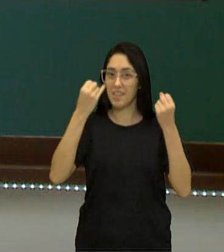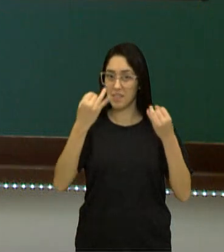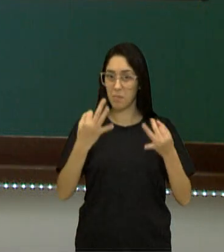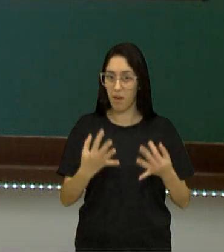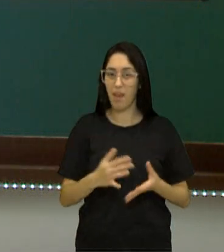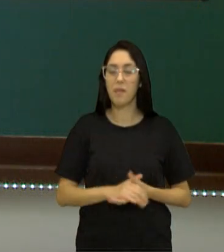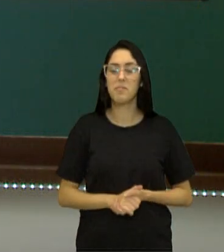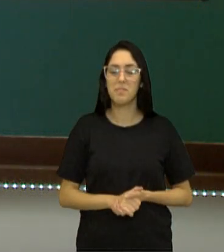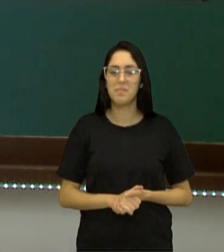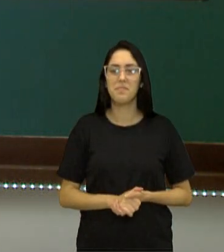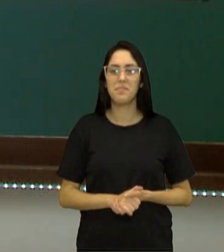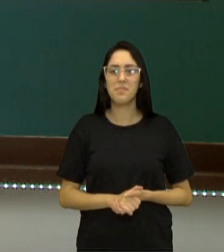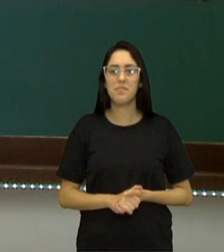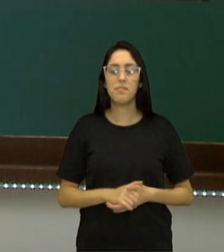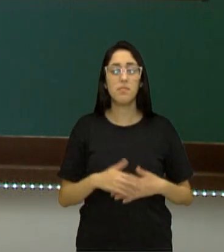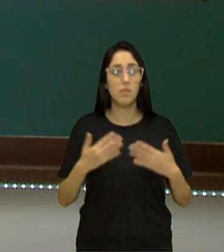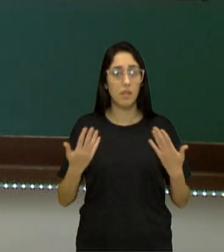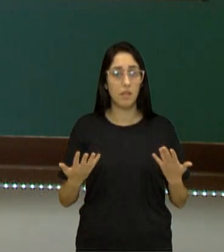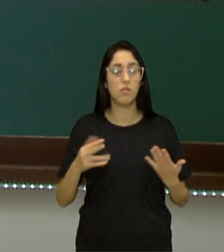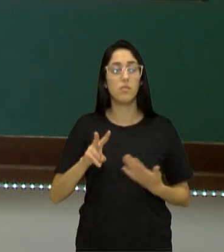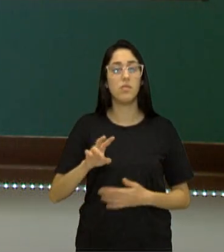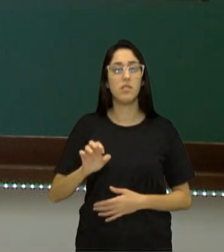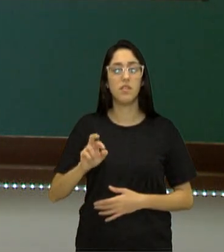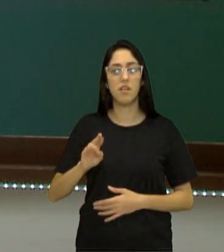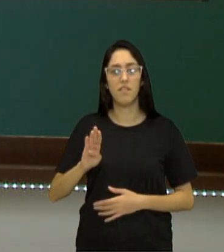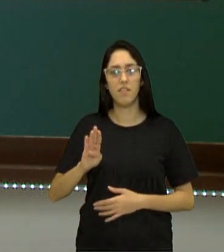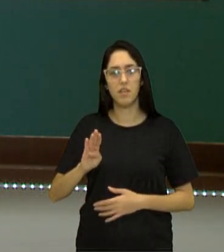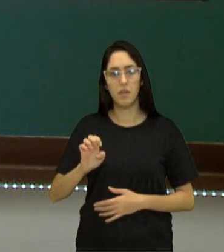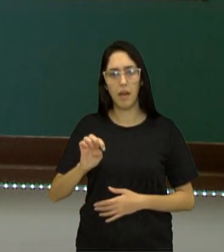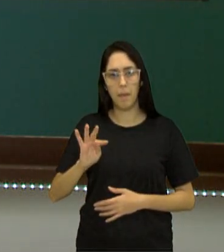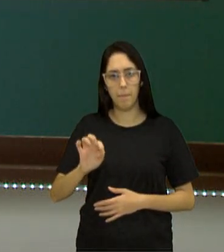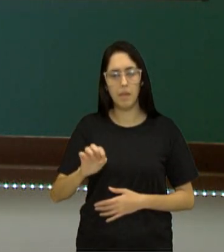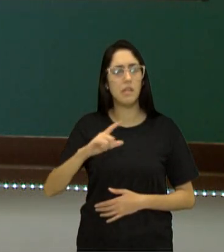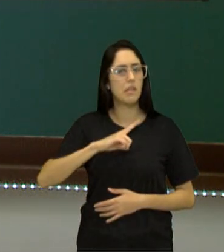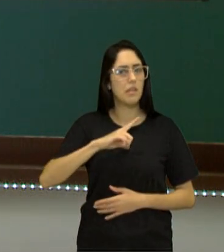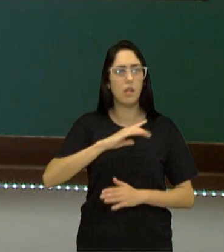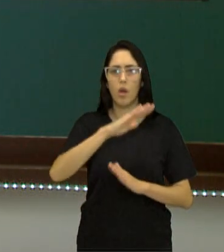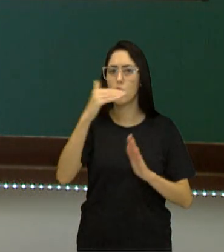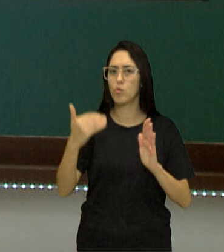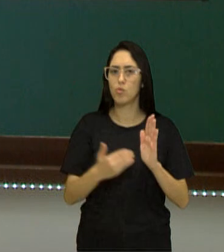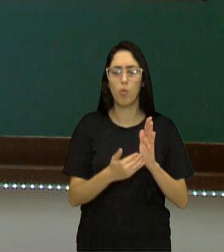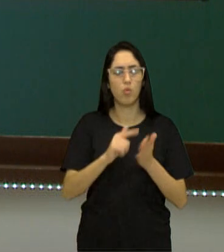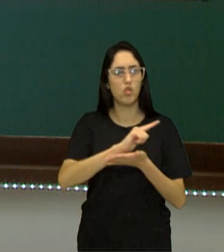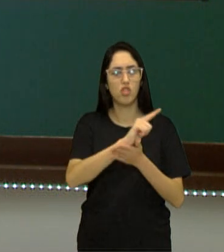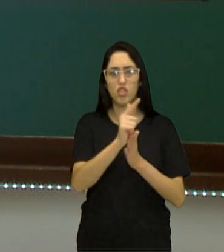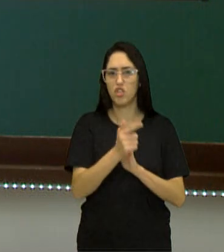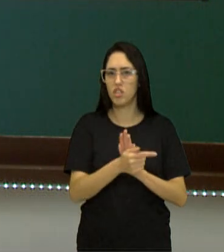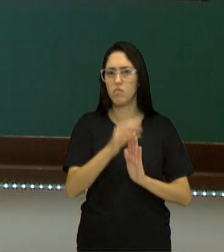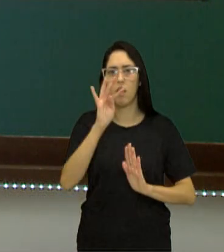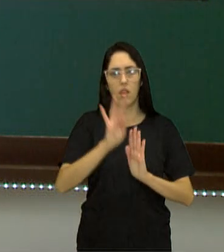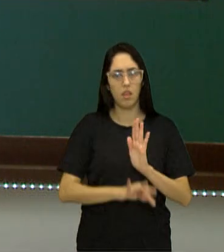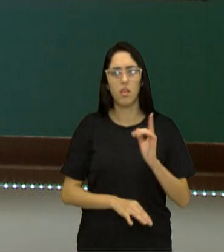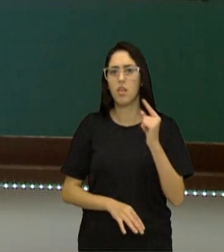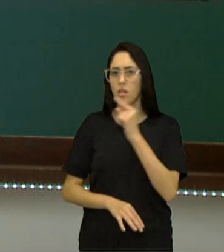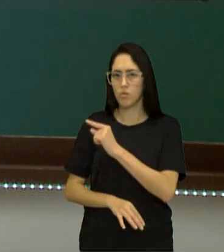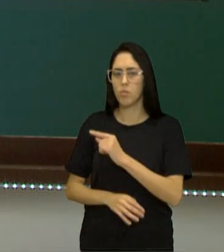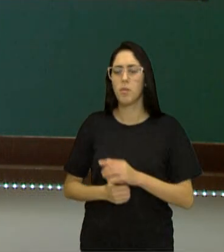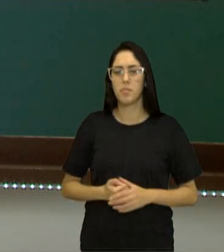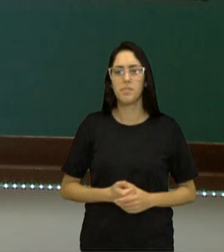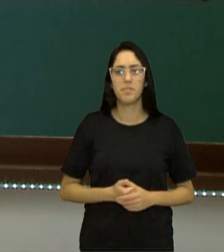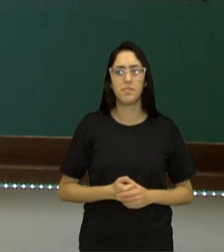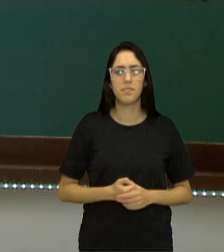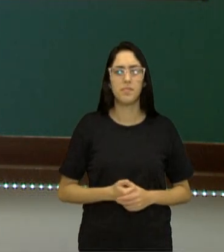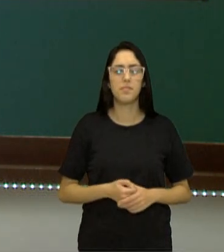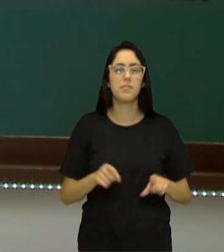Tá lá. Então, esses verbetes vão aparecer em todos esses gêneros textuais. Todos eles. E vai